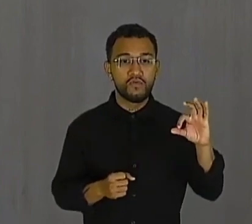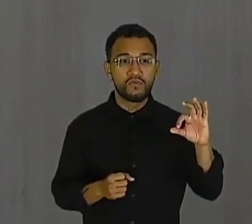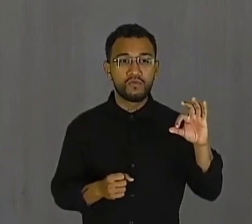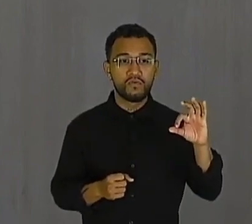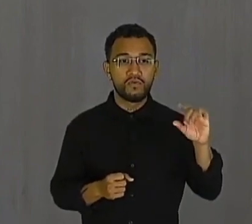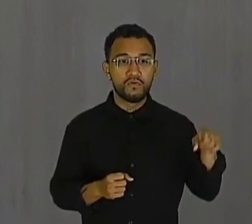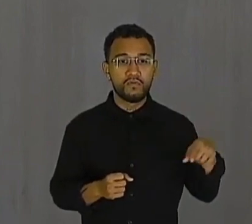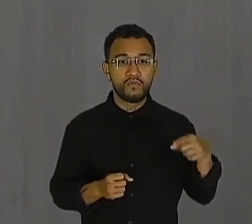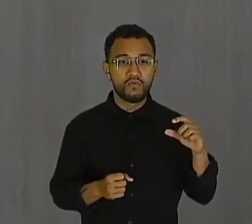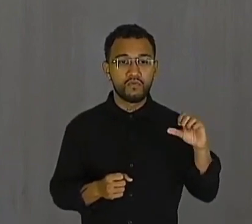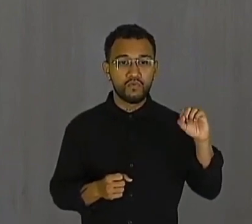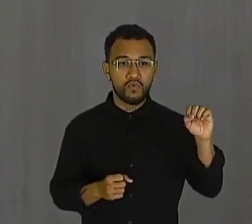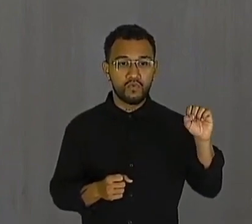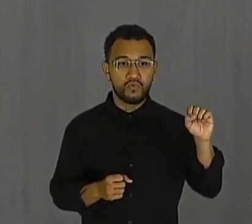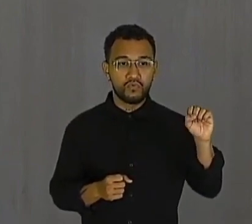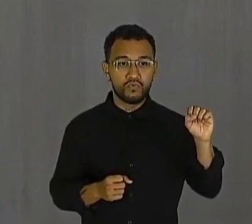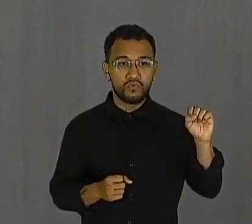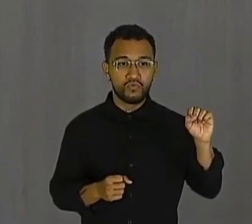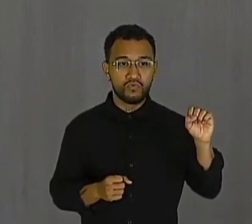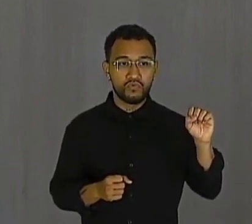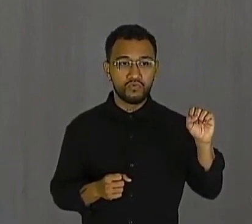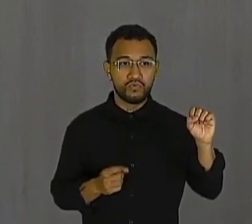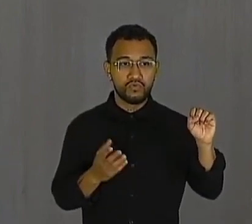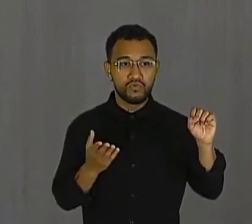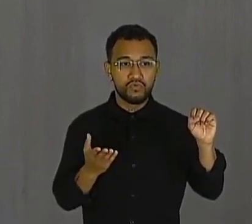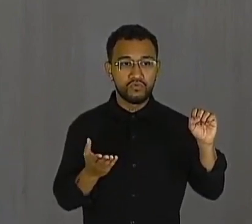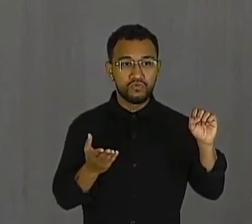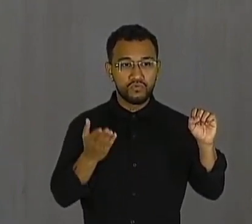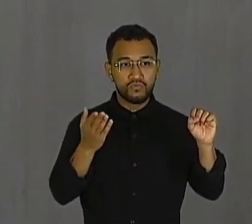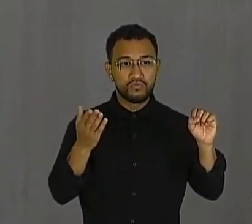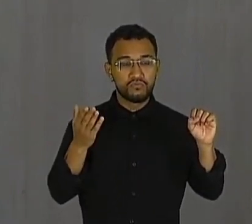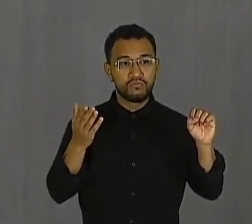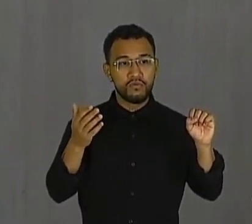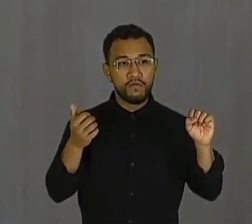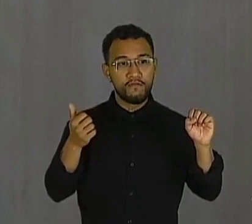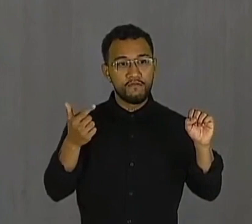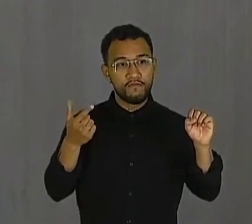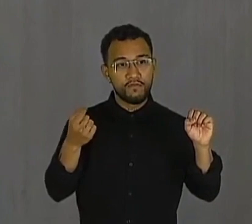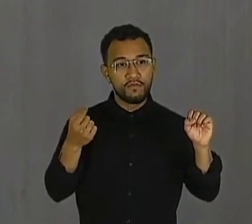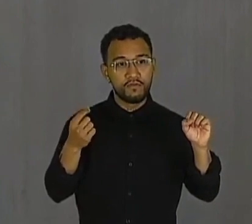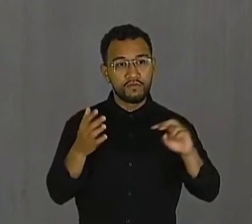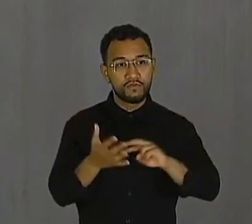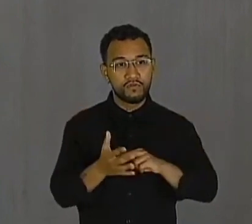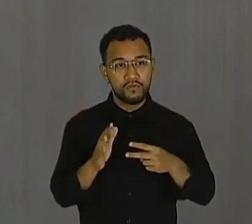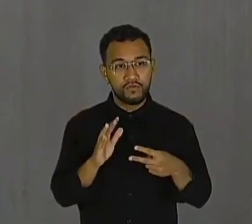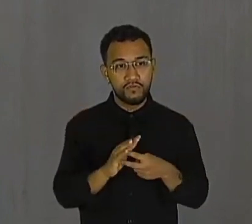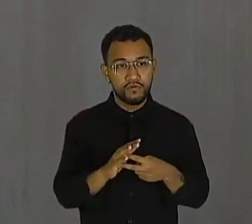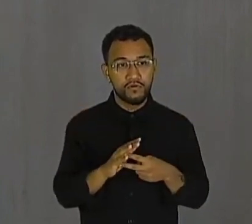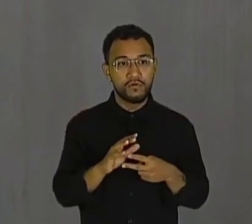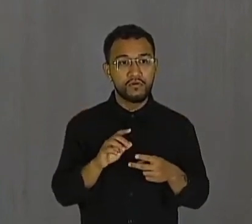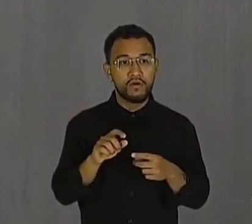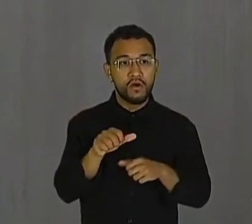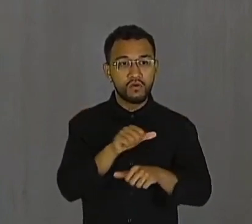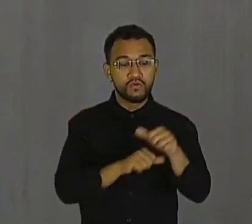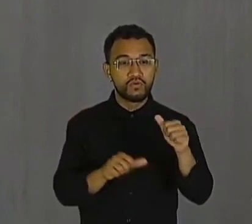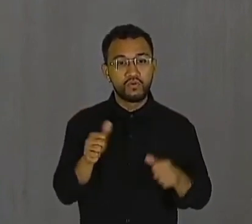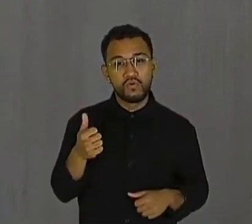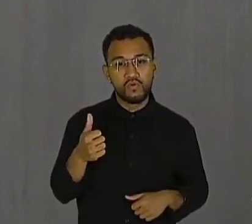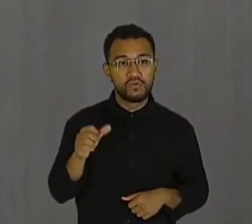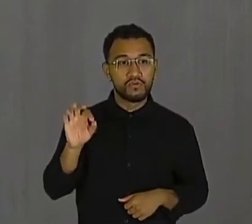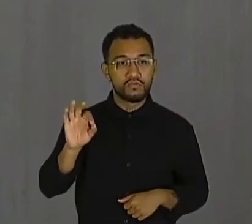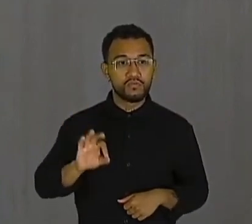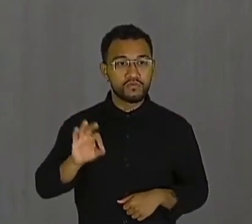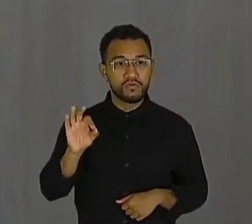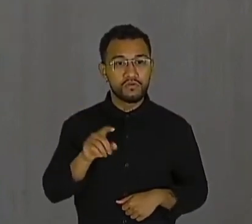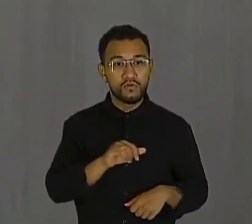19.8. Não foi para 20? Então, foi 11%, meu amiguinho, de reajuste no ICMS. Estão